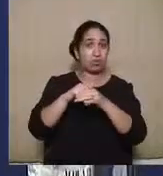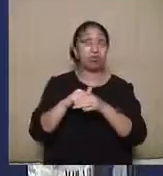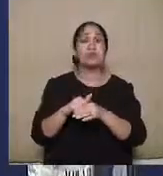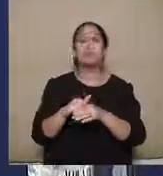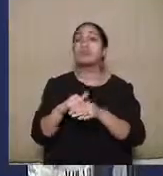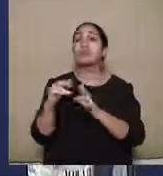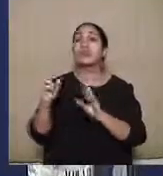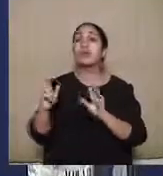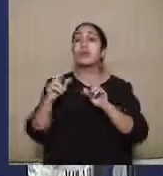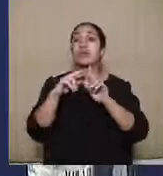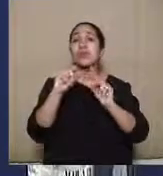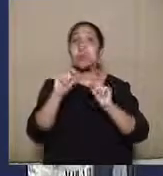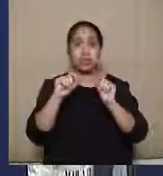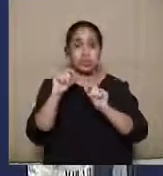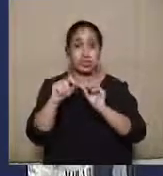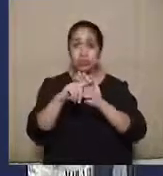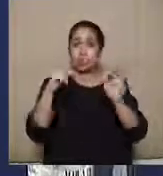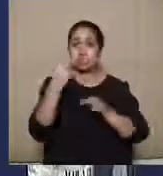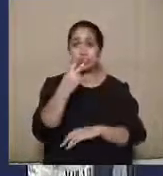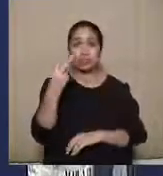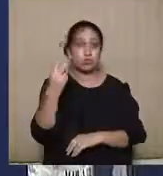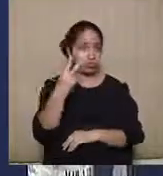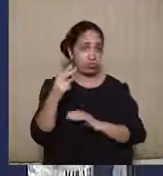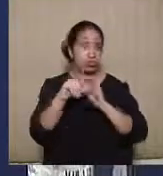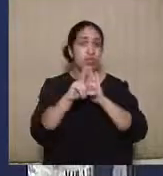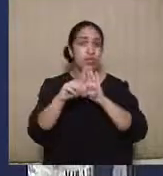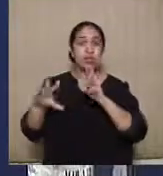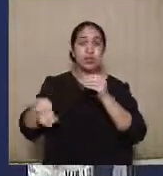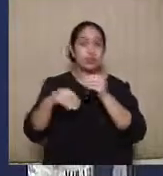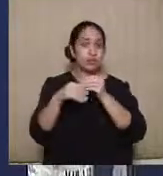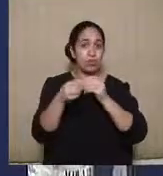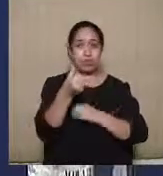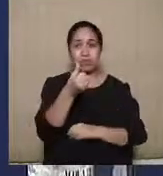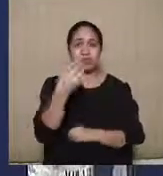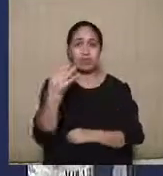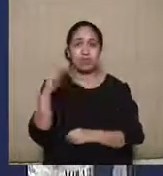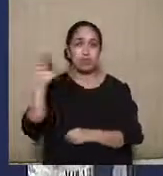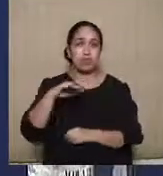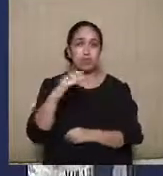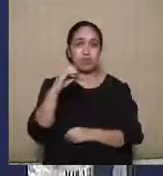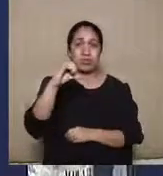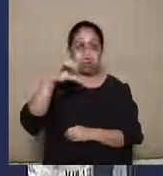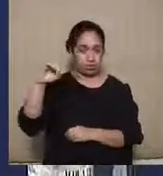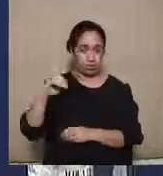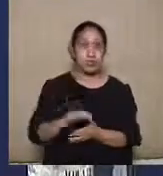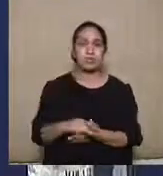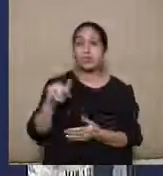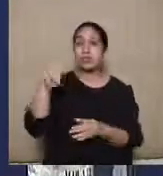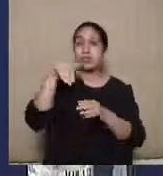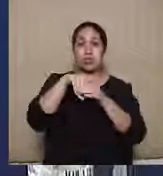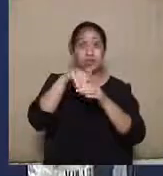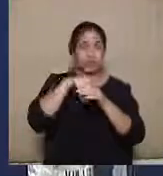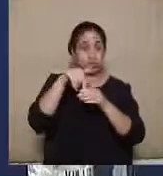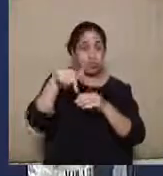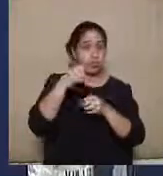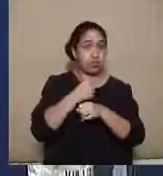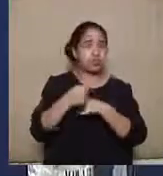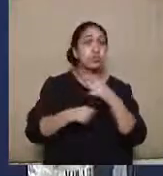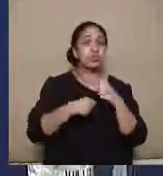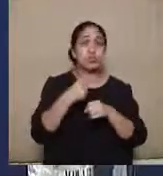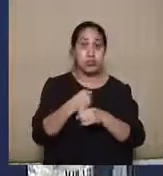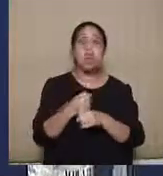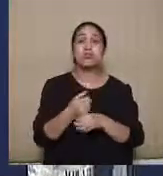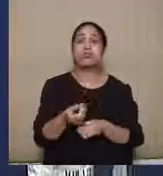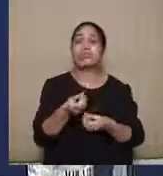ser a representação do artigo 22 da Lei Complementar 64-90. Para essas eleições desse ano, a distribuição da